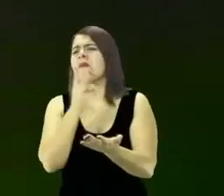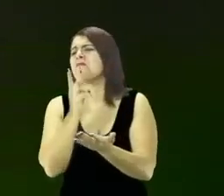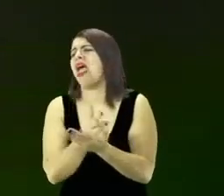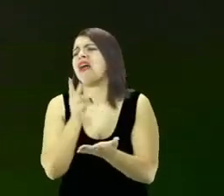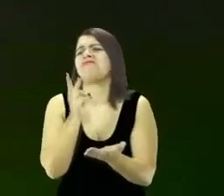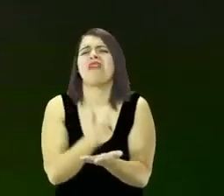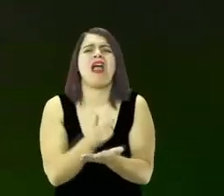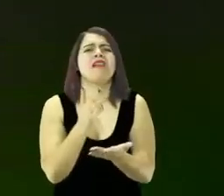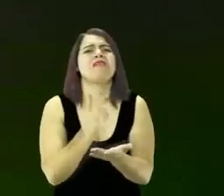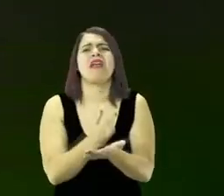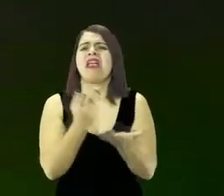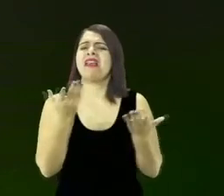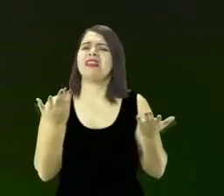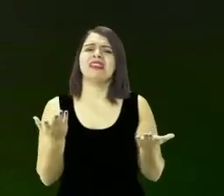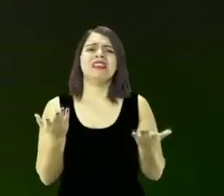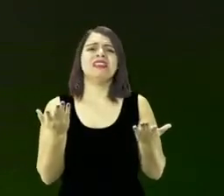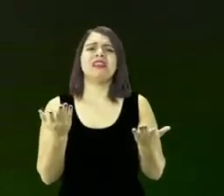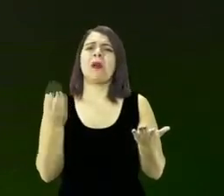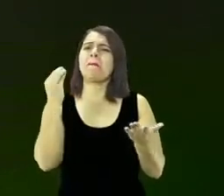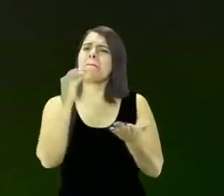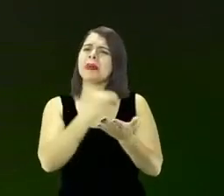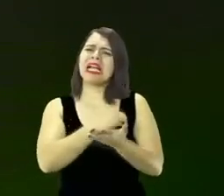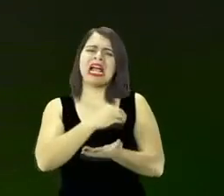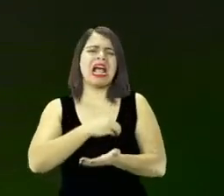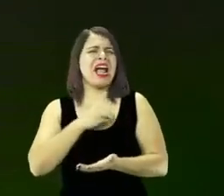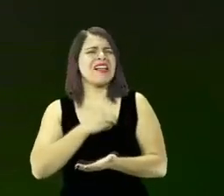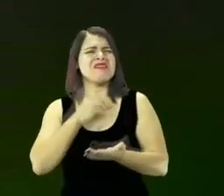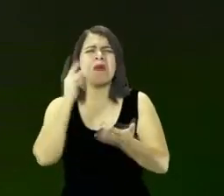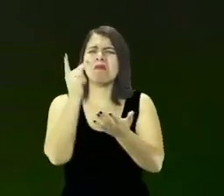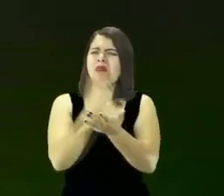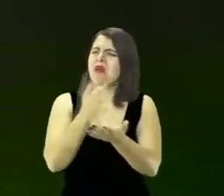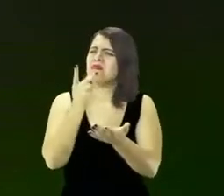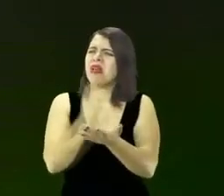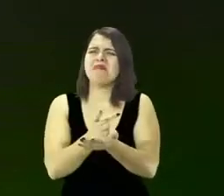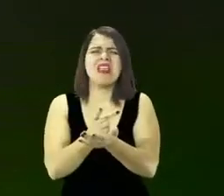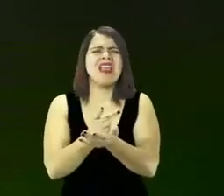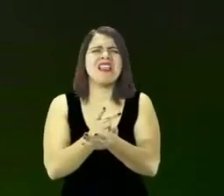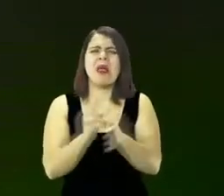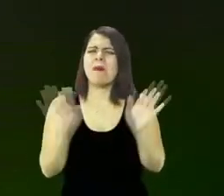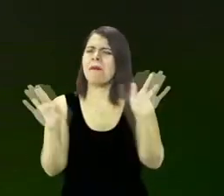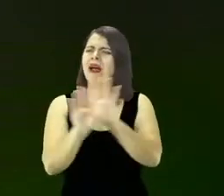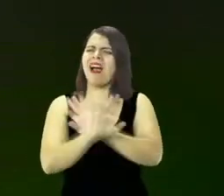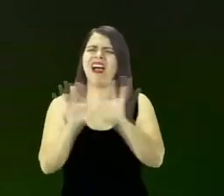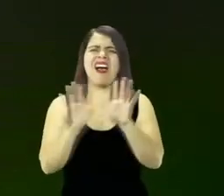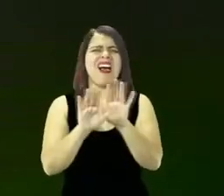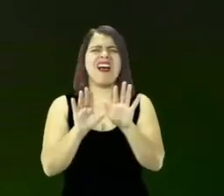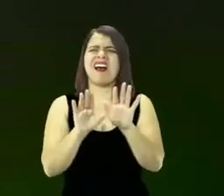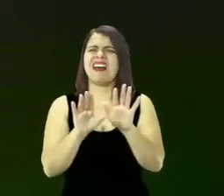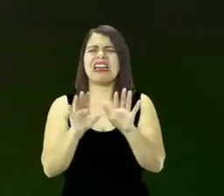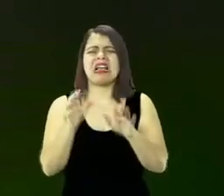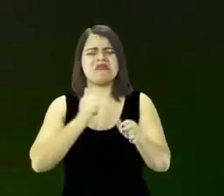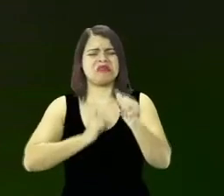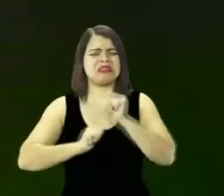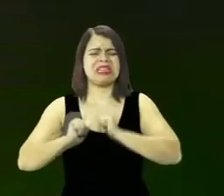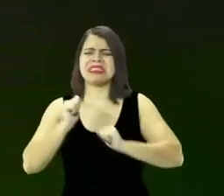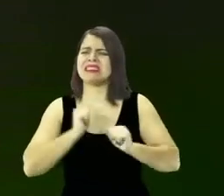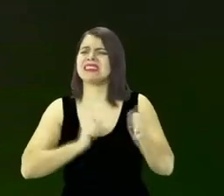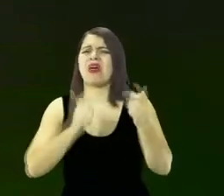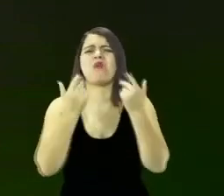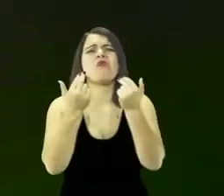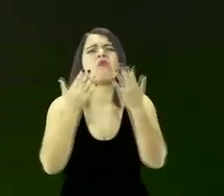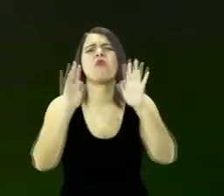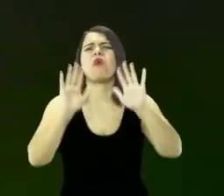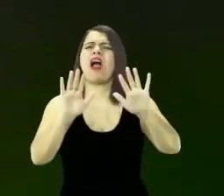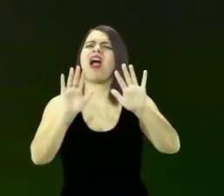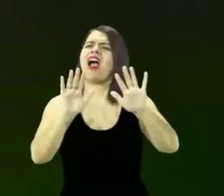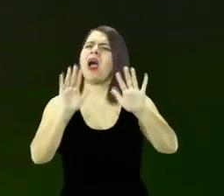mesmos buracos, chega de causar as mesmas tristezas e as mesmas frustrações, chegou a